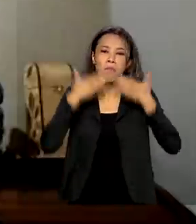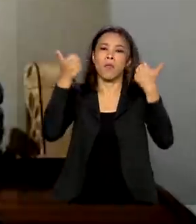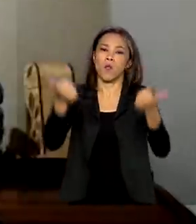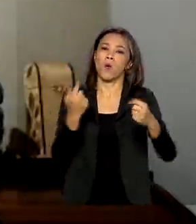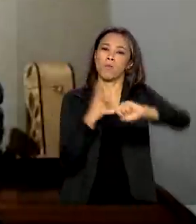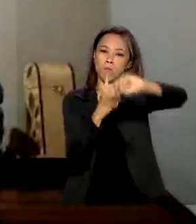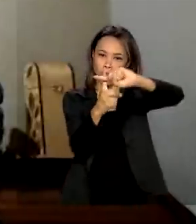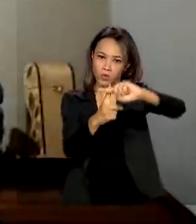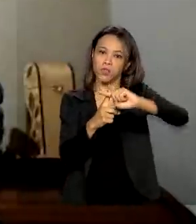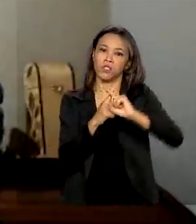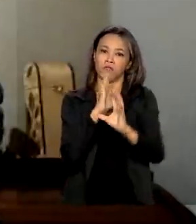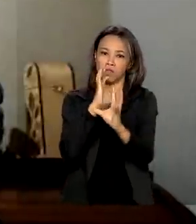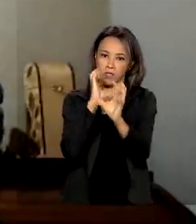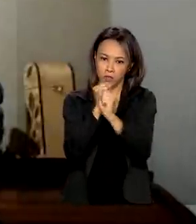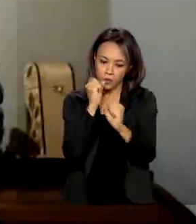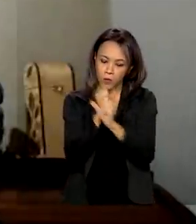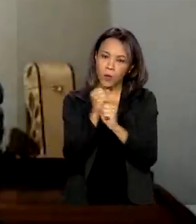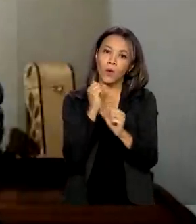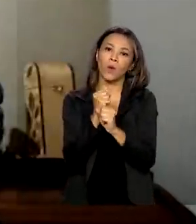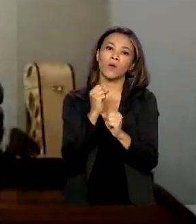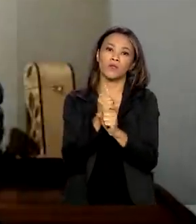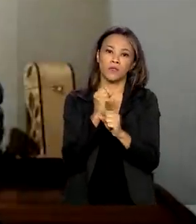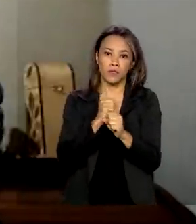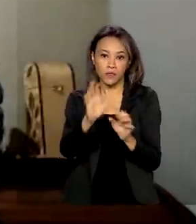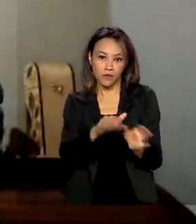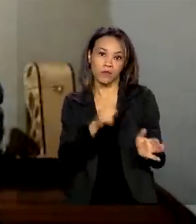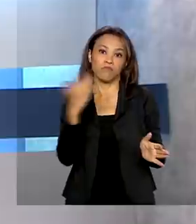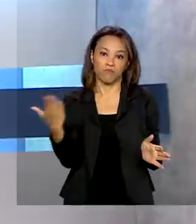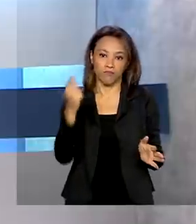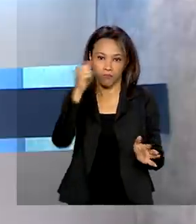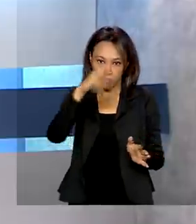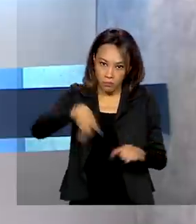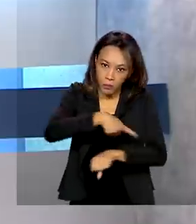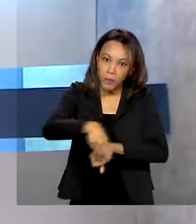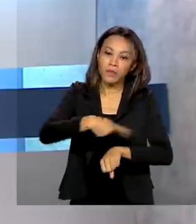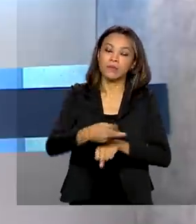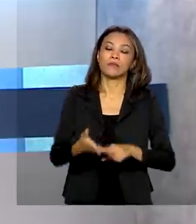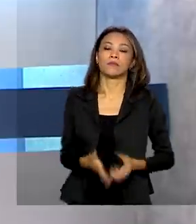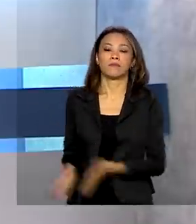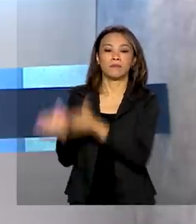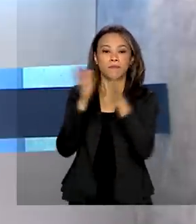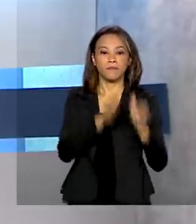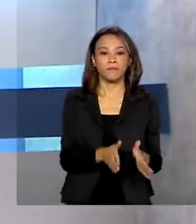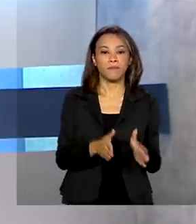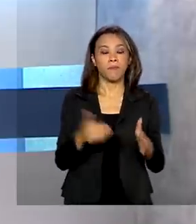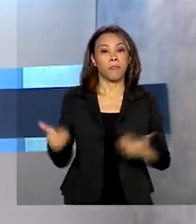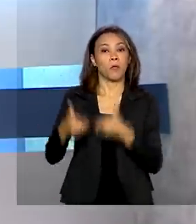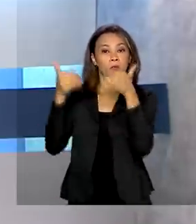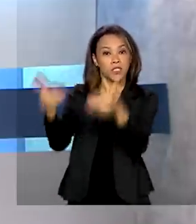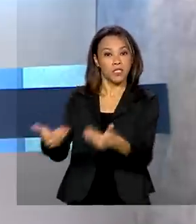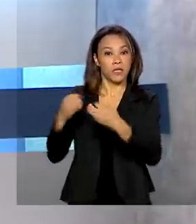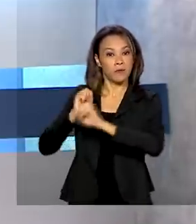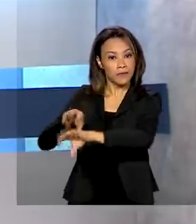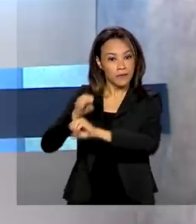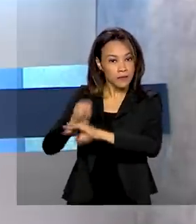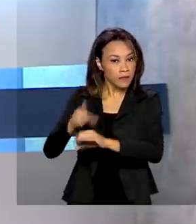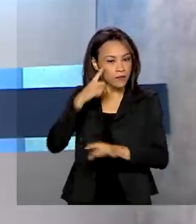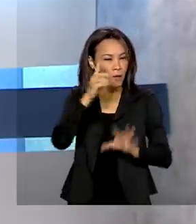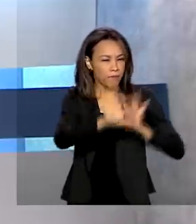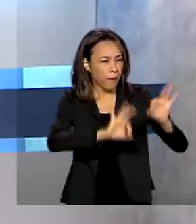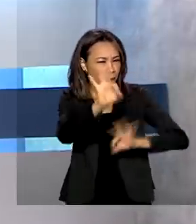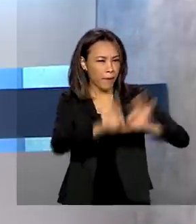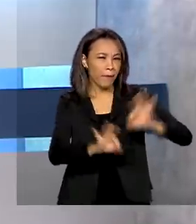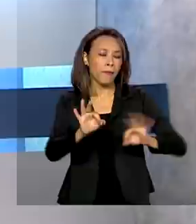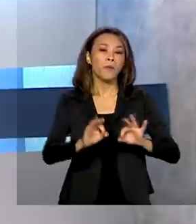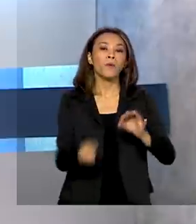positivo nas contas externas do nosso país. O Ministério da Educação prevê a implantação de